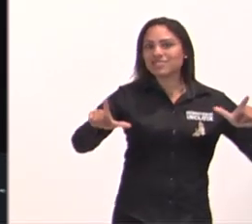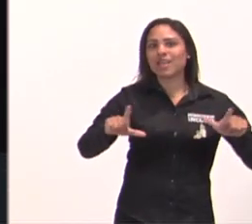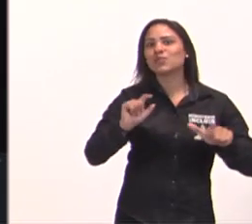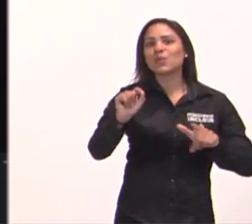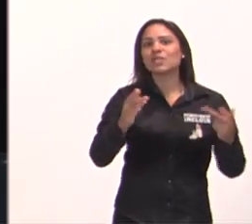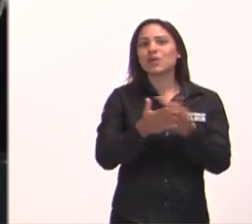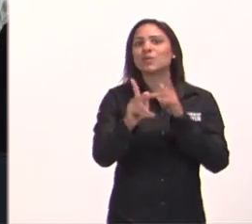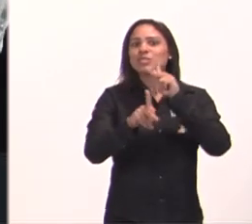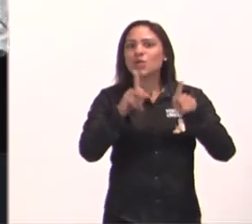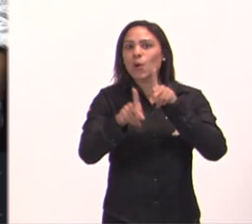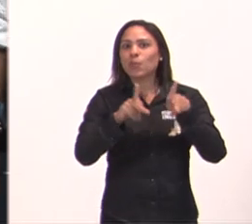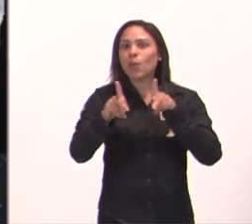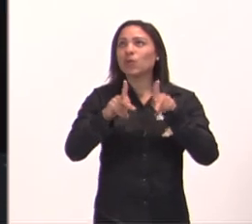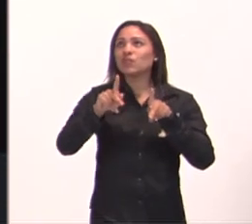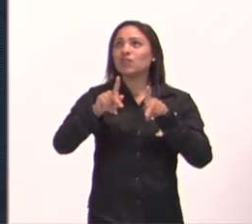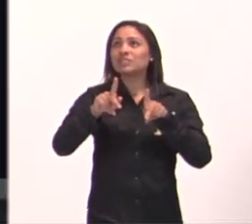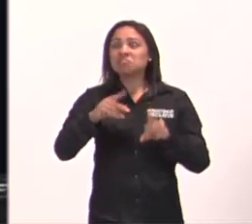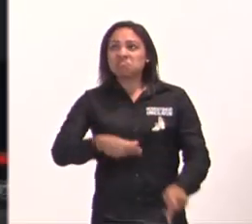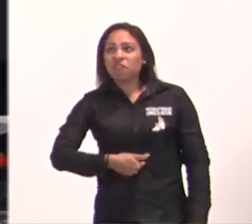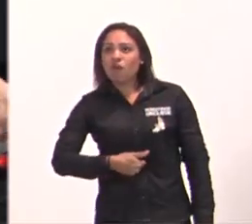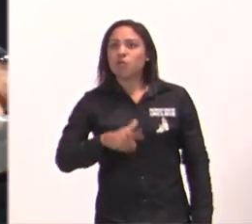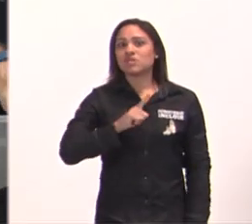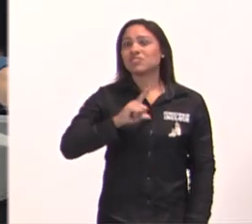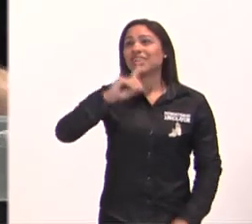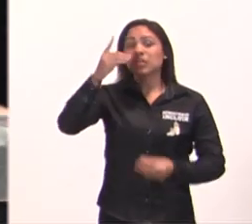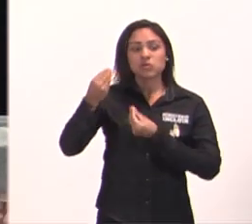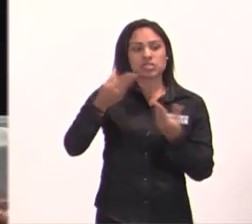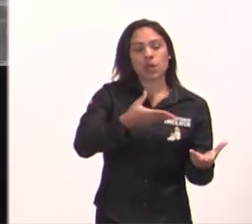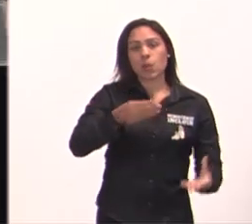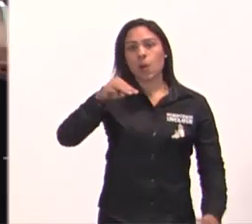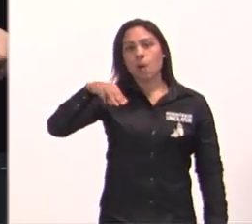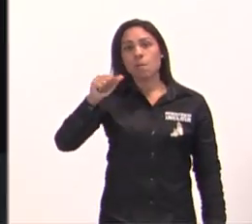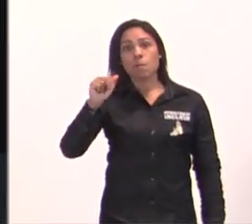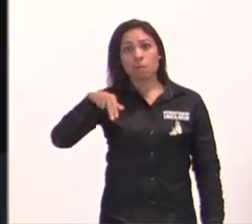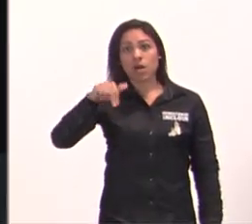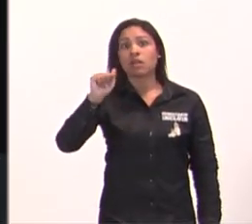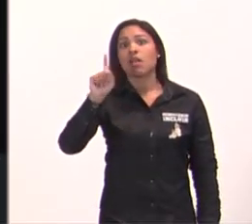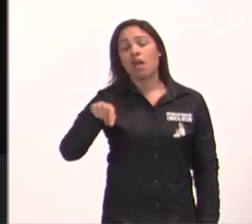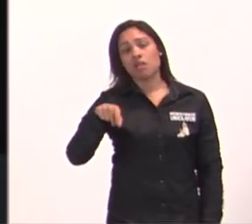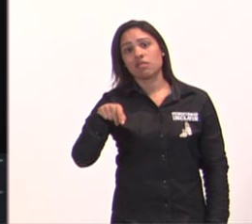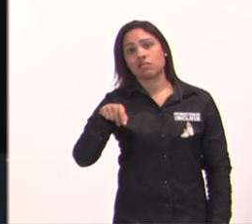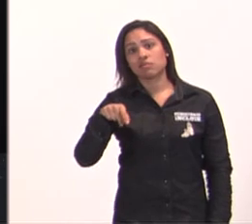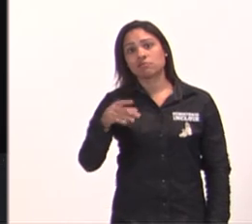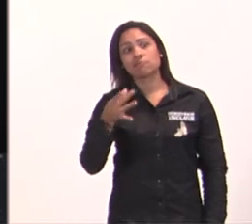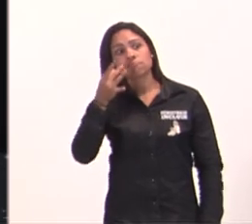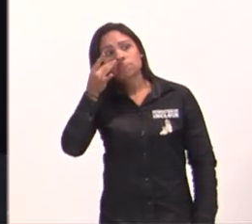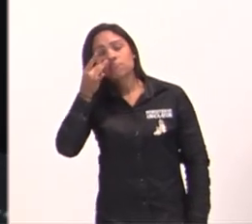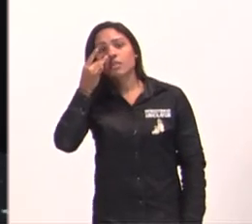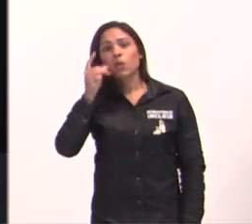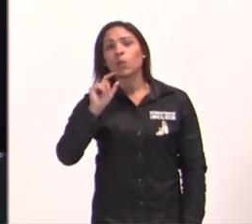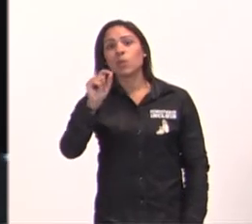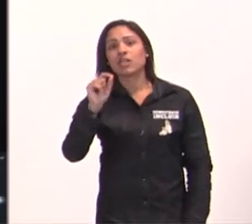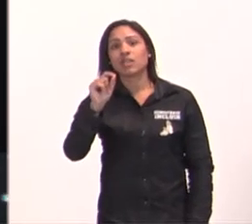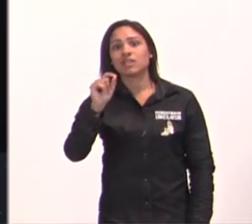Deus mandou uma nuvem, para fazer sombra, dá uma olhada, quando as pessoas estavam passando dificuldade, depois de horas, ouvirem